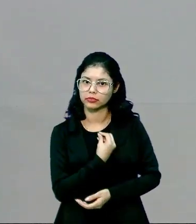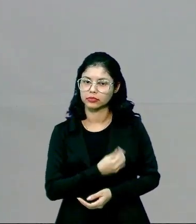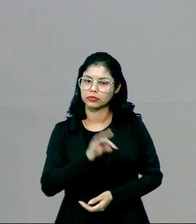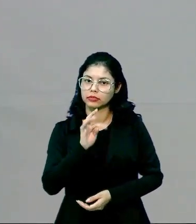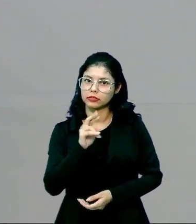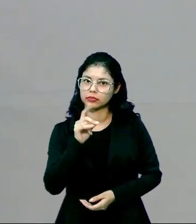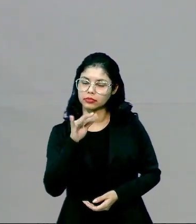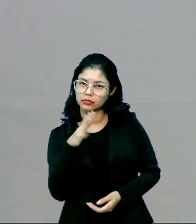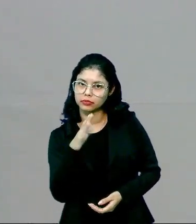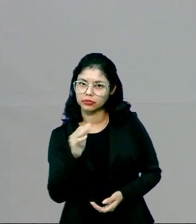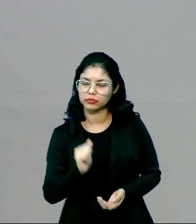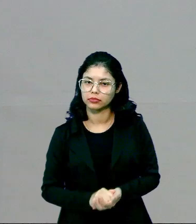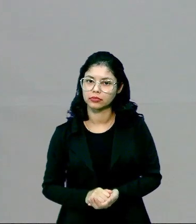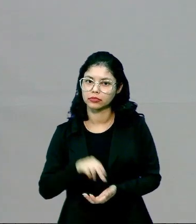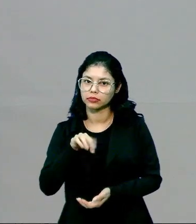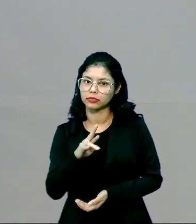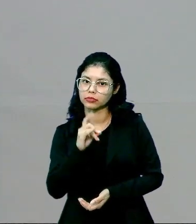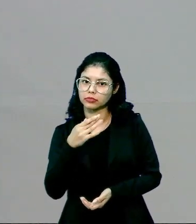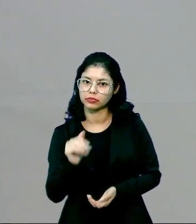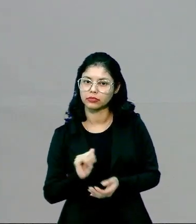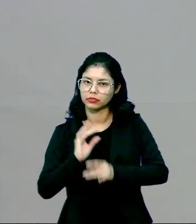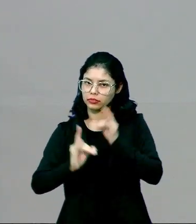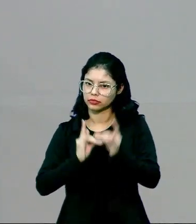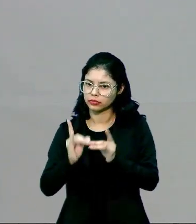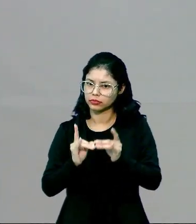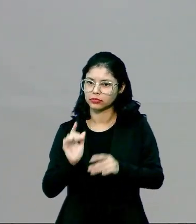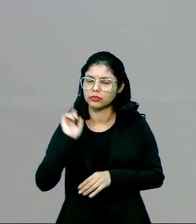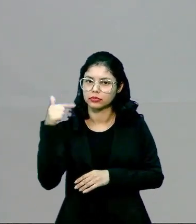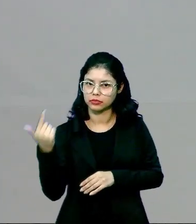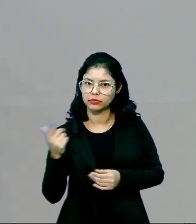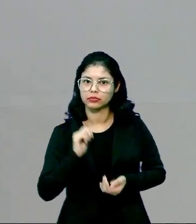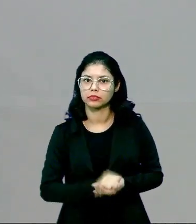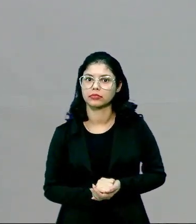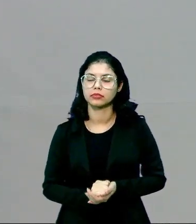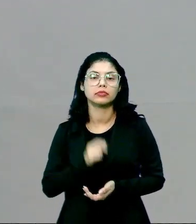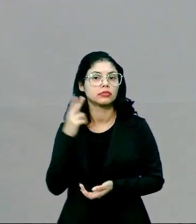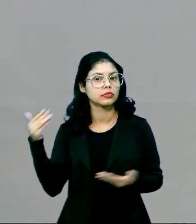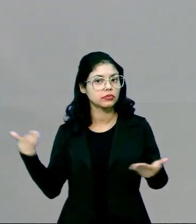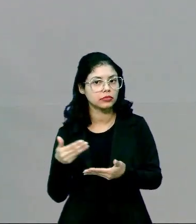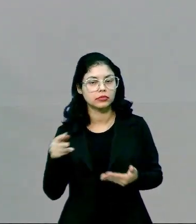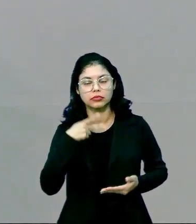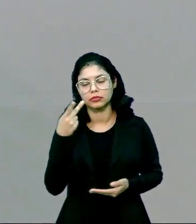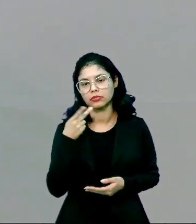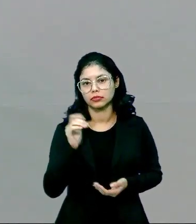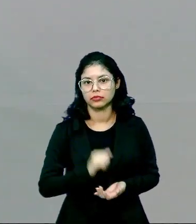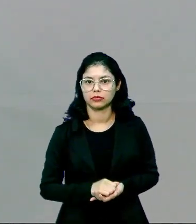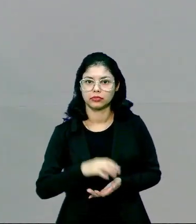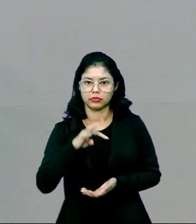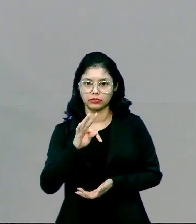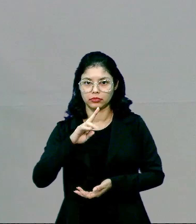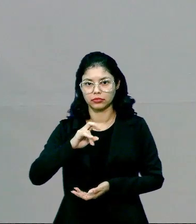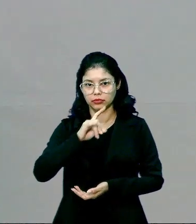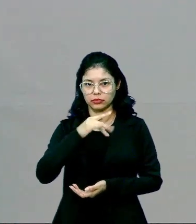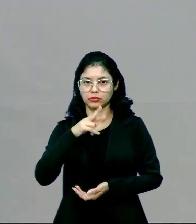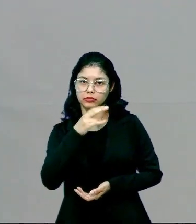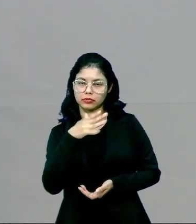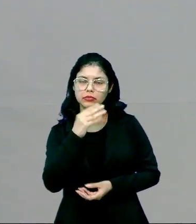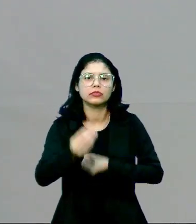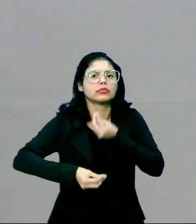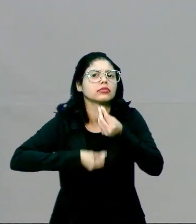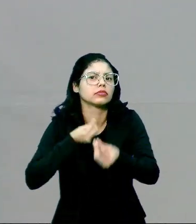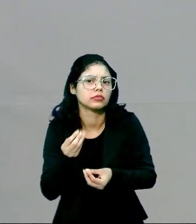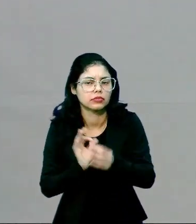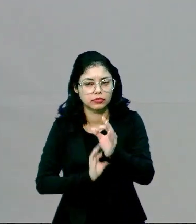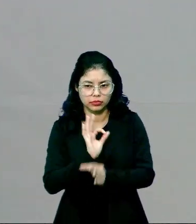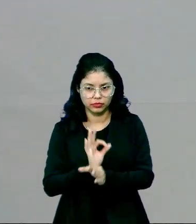transpiração, nutrição, hormônio, entre outros? A gente vai começar a falar sobre a transpiração, como é que aí